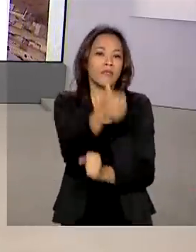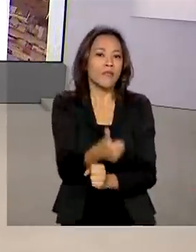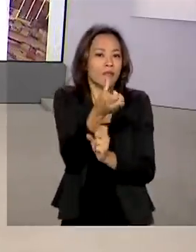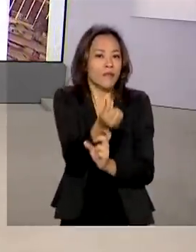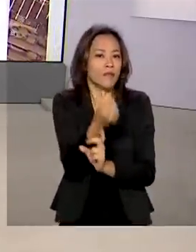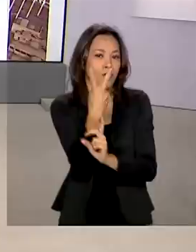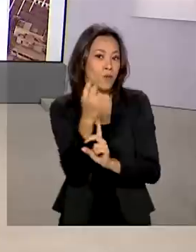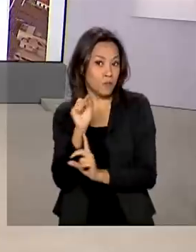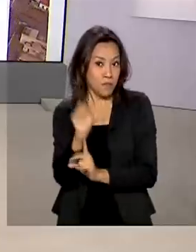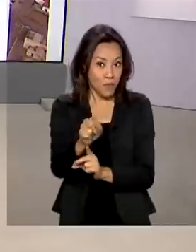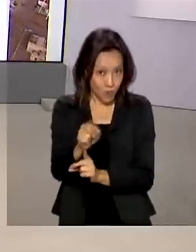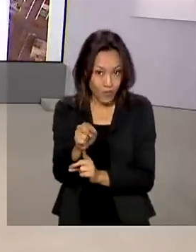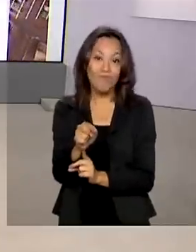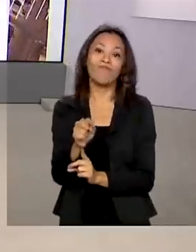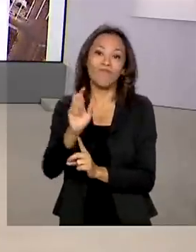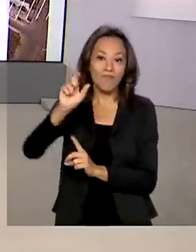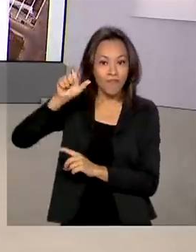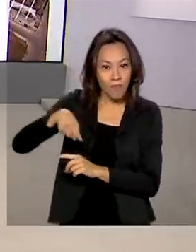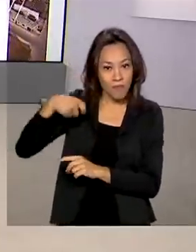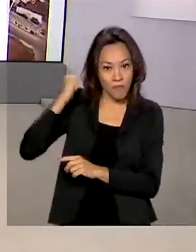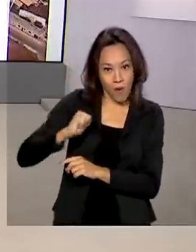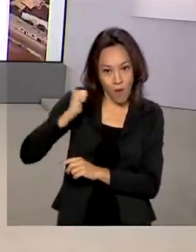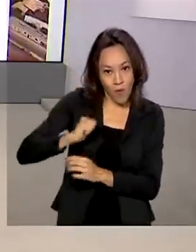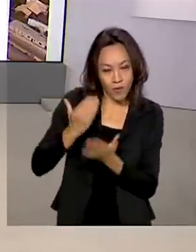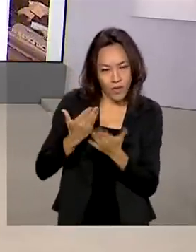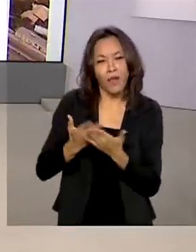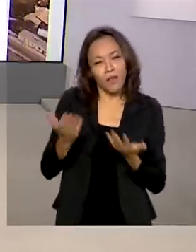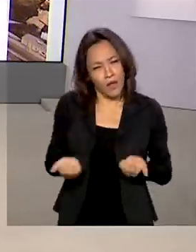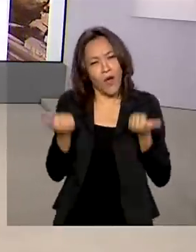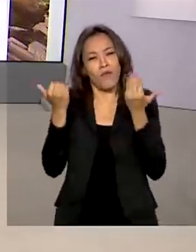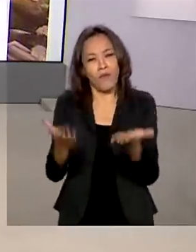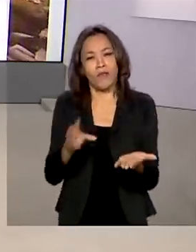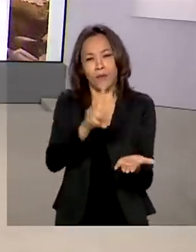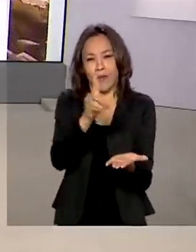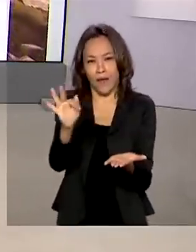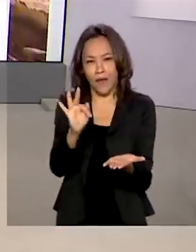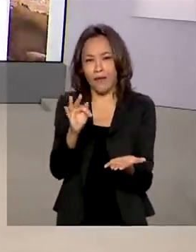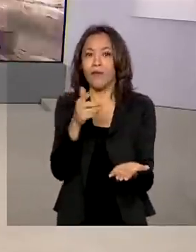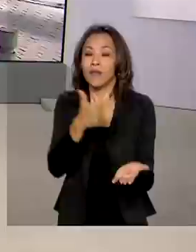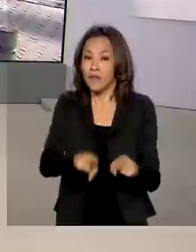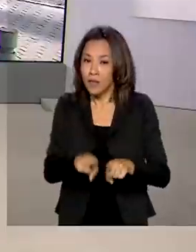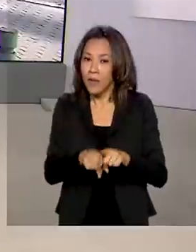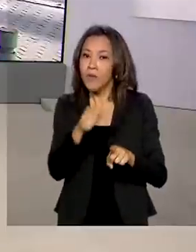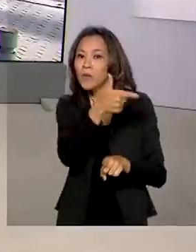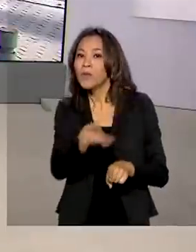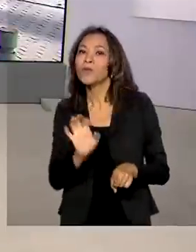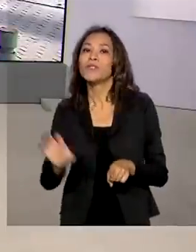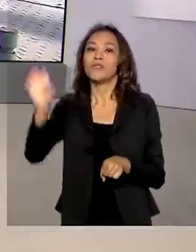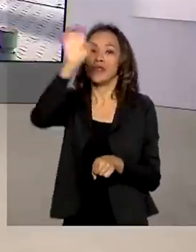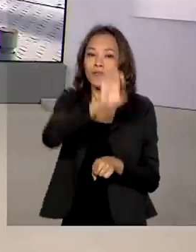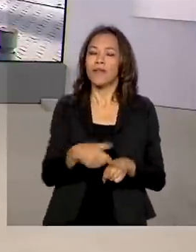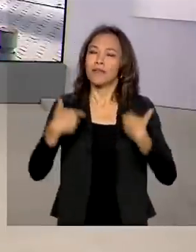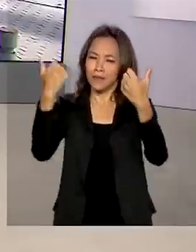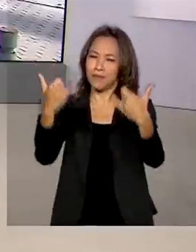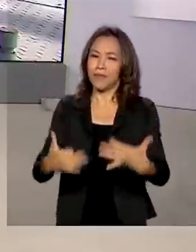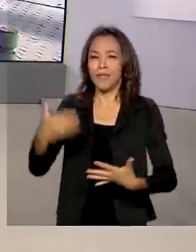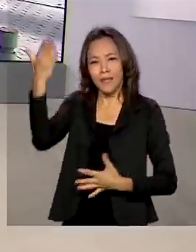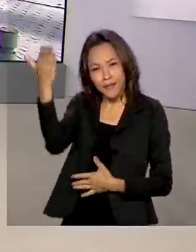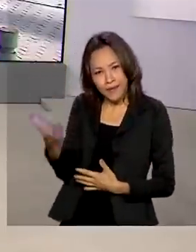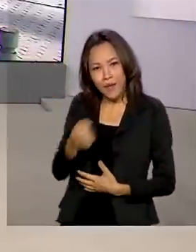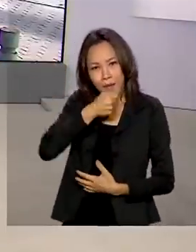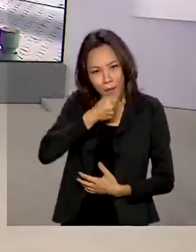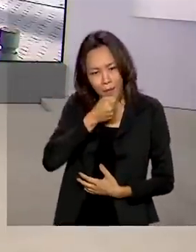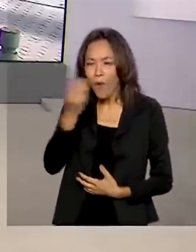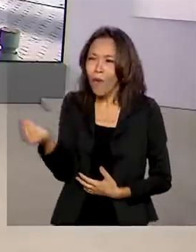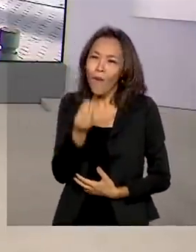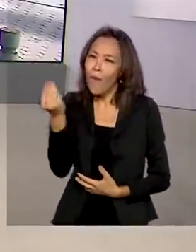bolsas. Tem ofertas em todos os estados e também no Distrito Federal. Vamos ao Rio de Janeiro, a Alessandra Lago conta para a gente. Alessandra, como é que